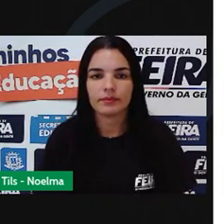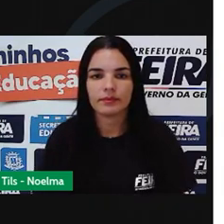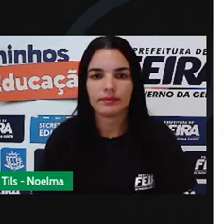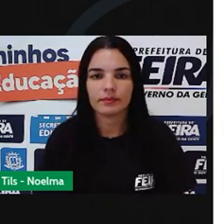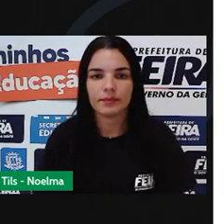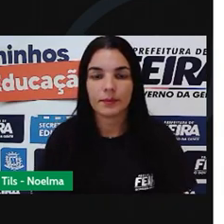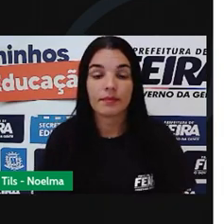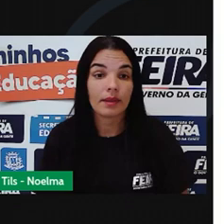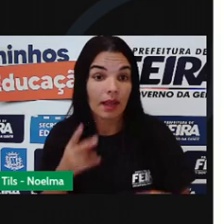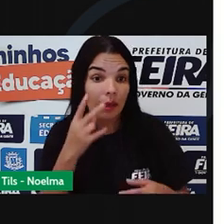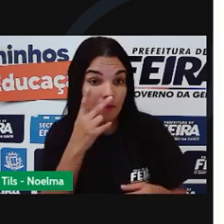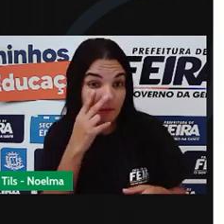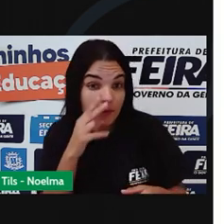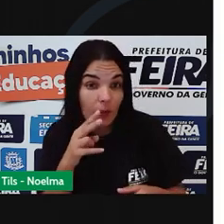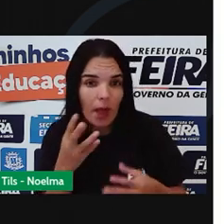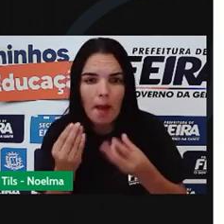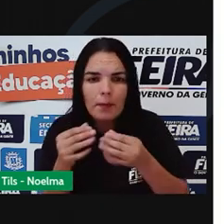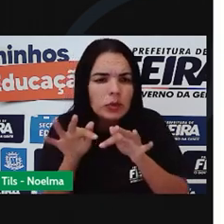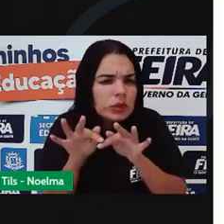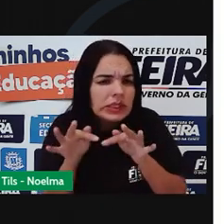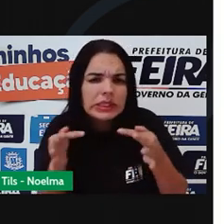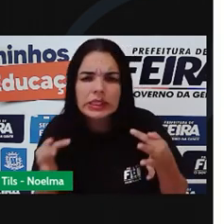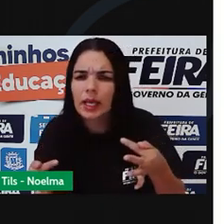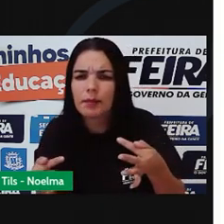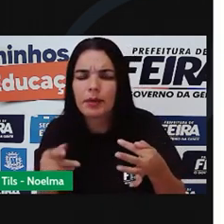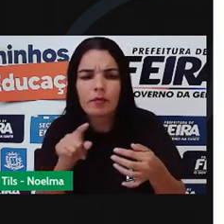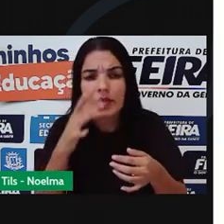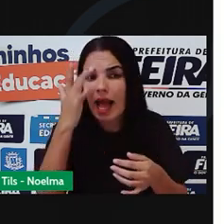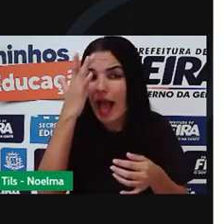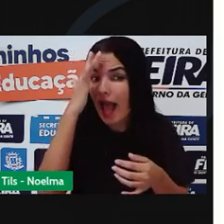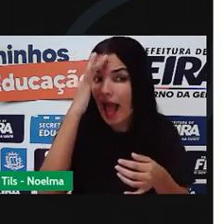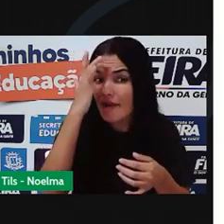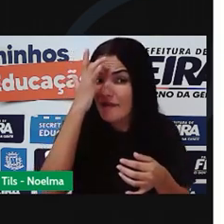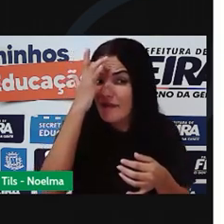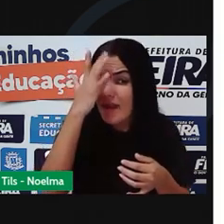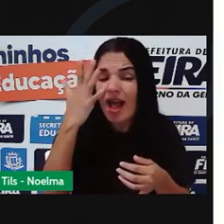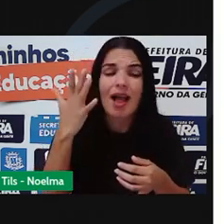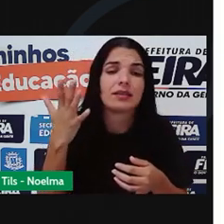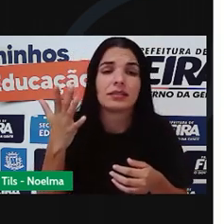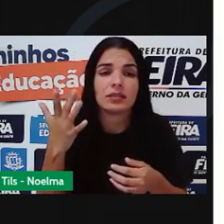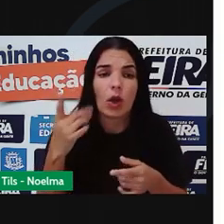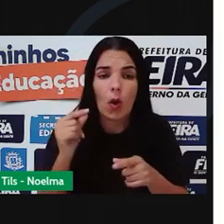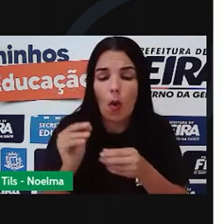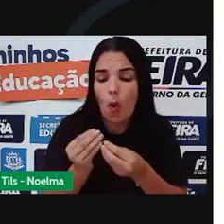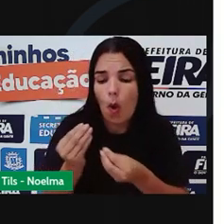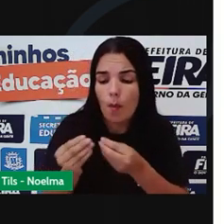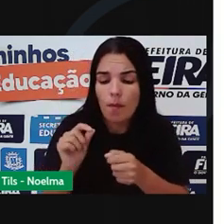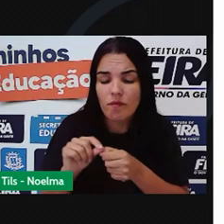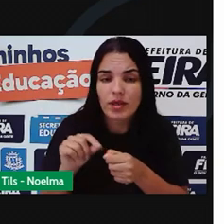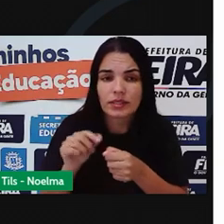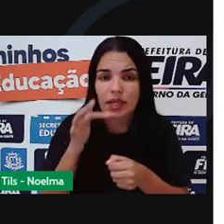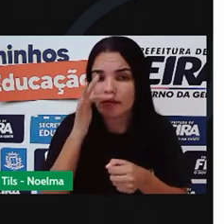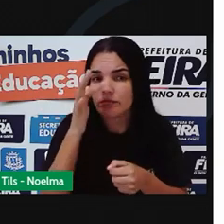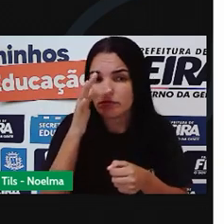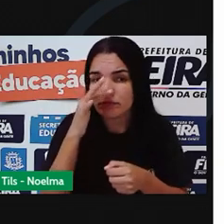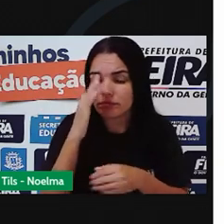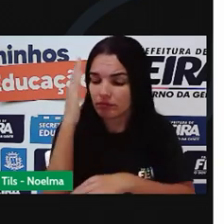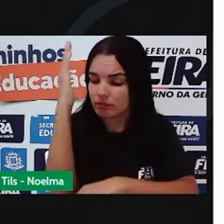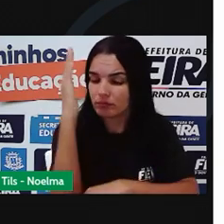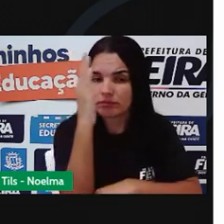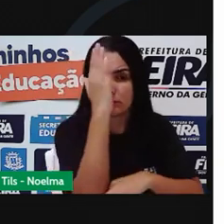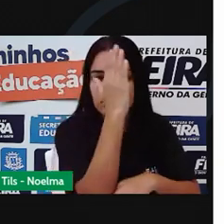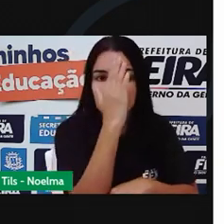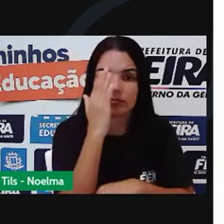É muito simples, pessoal, vocês não vão acreditar na facilidade que é para você fazer muda de rosas depois desse processo que eu ensinar para vocês.